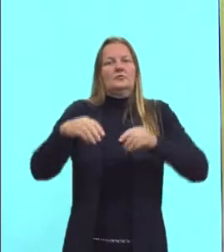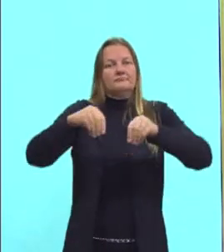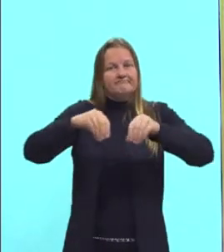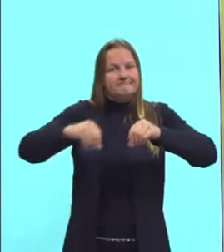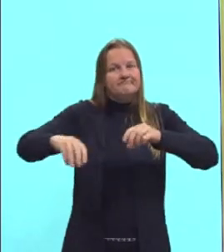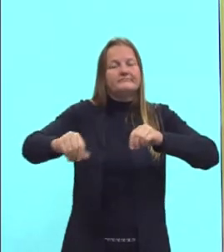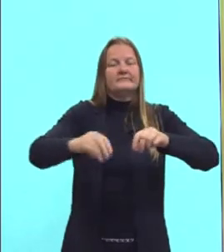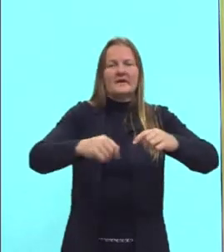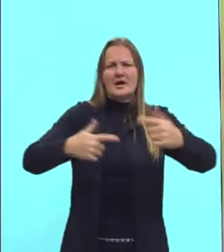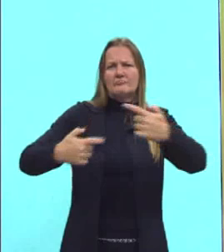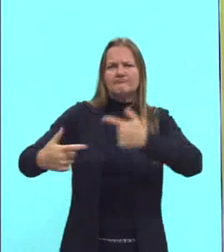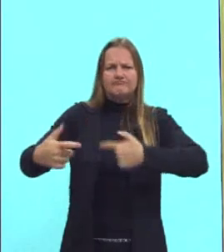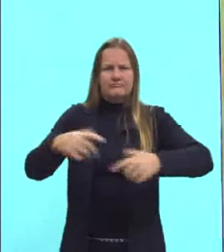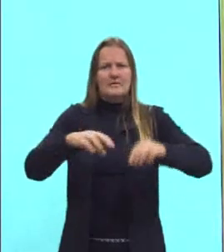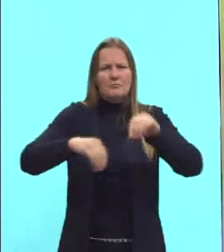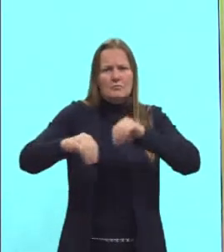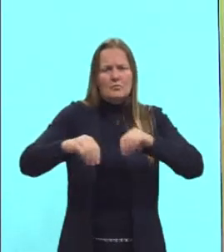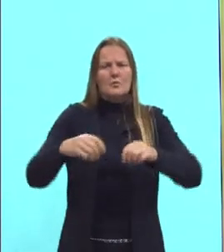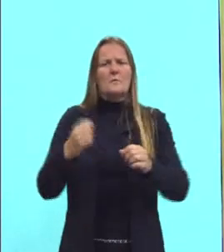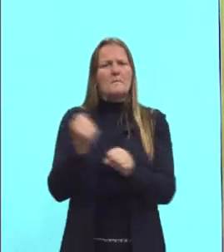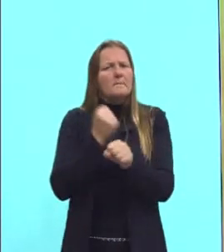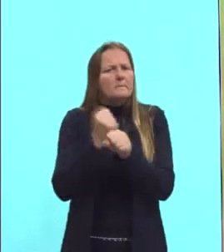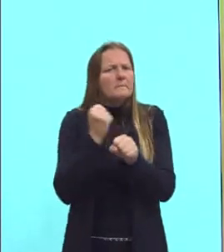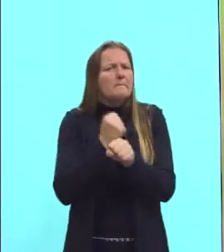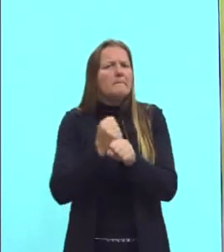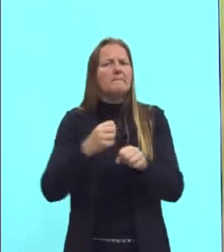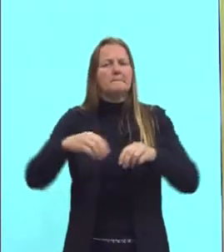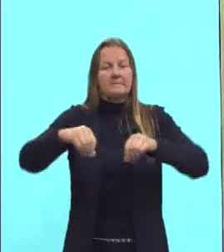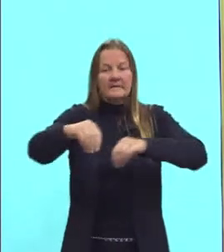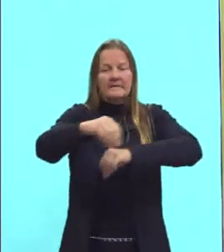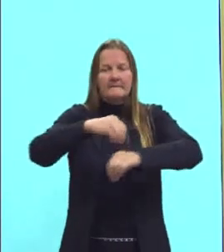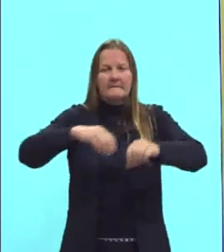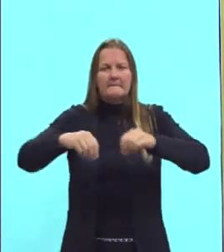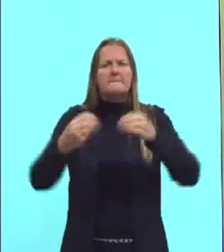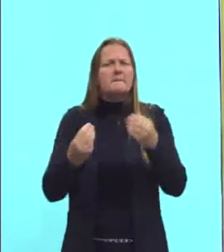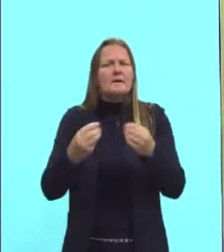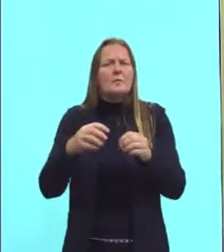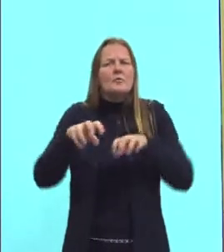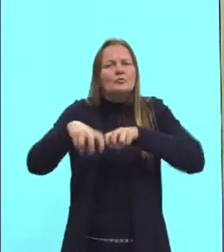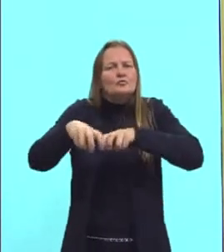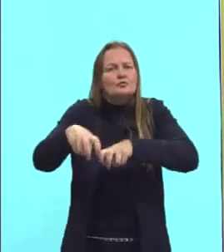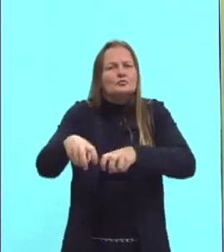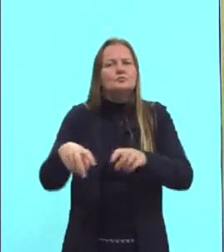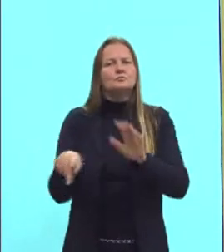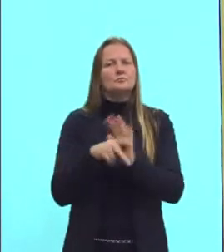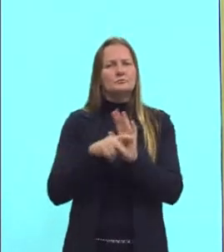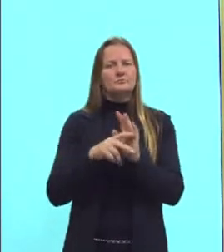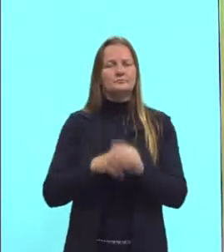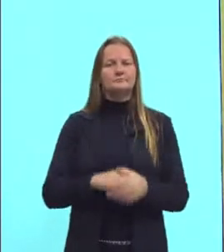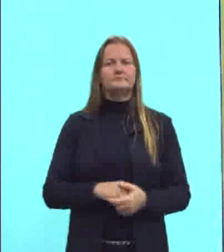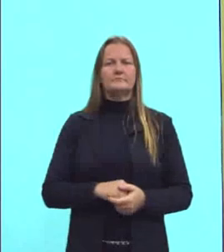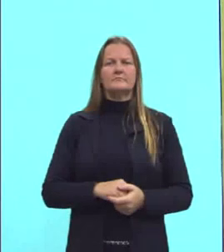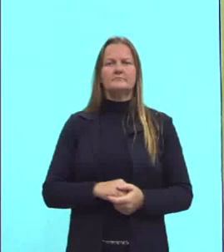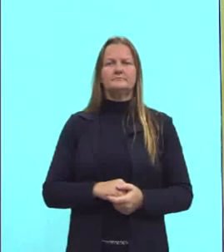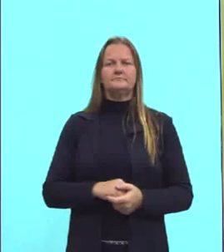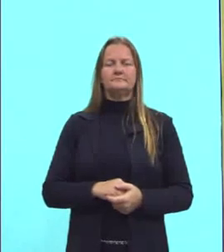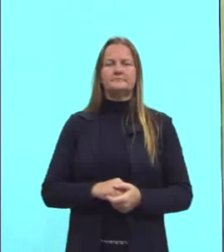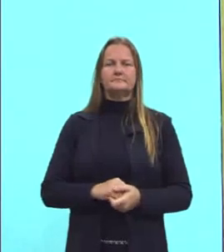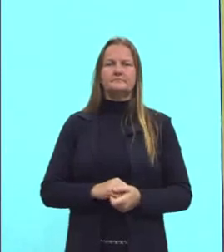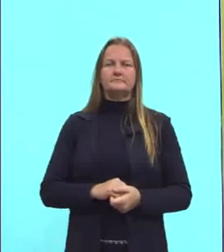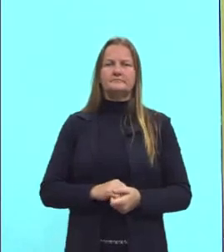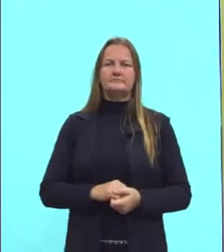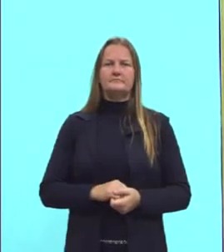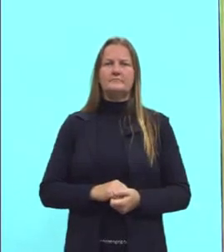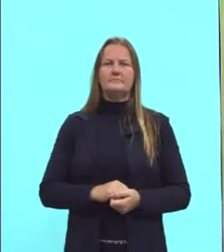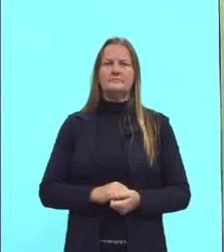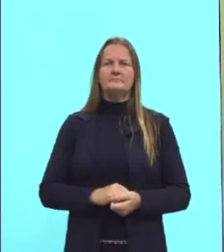Ela está nessa questão aí de produção, ela está nessa questão aí voltada ao plantio, tá? Ah, meninos